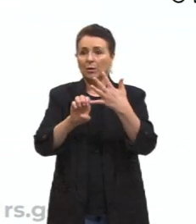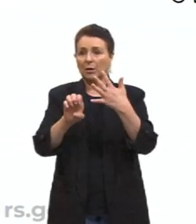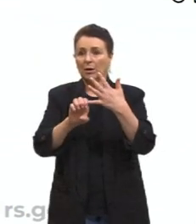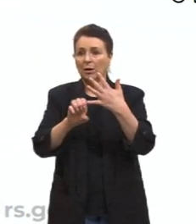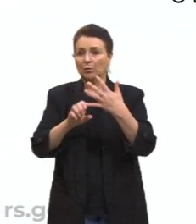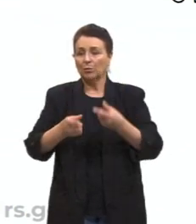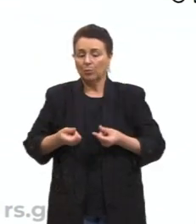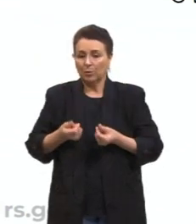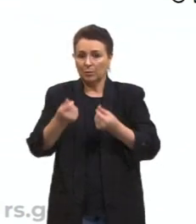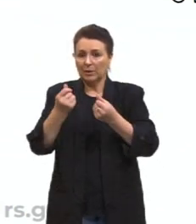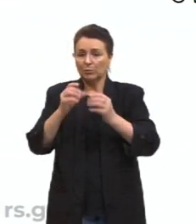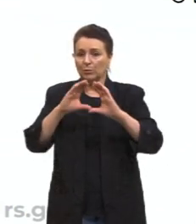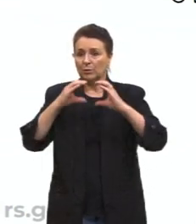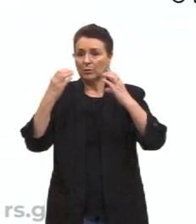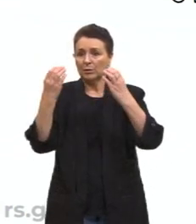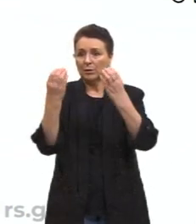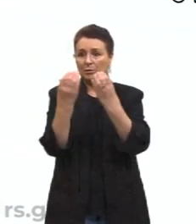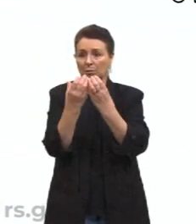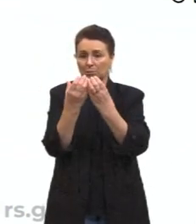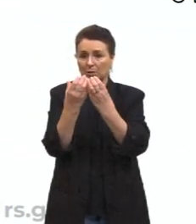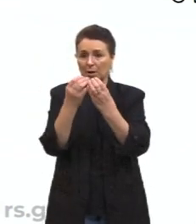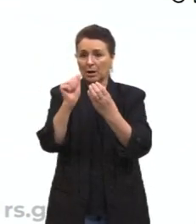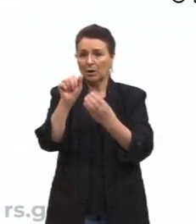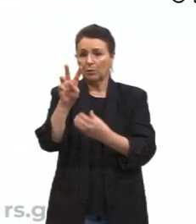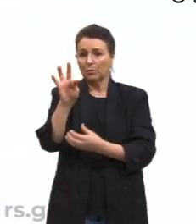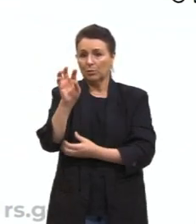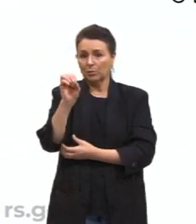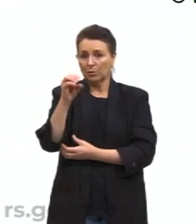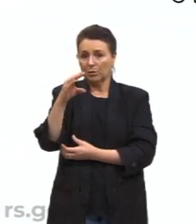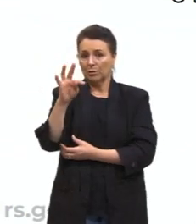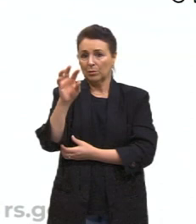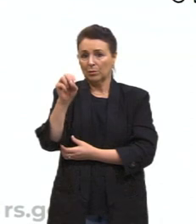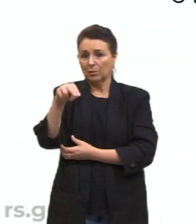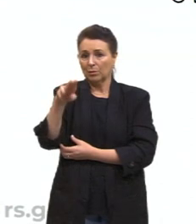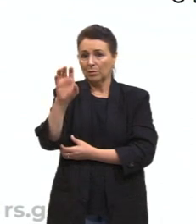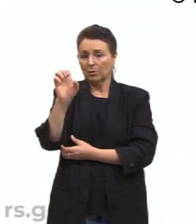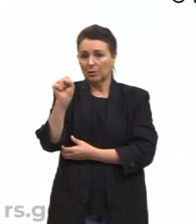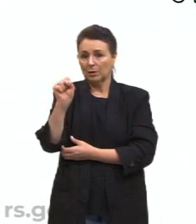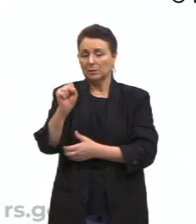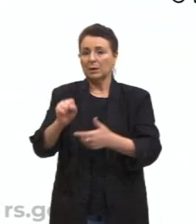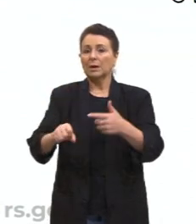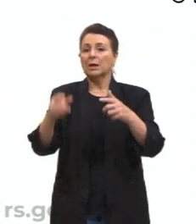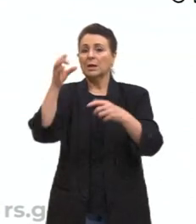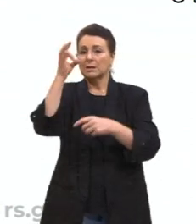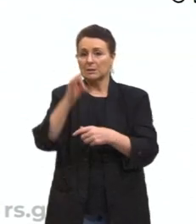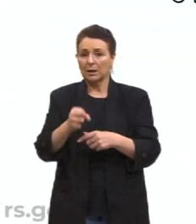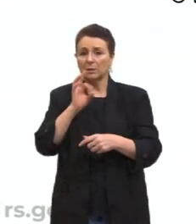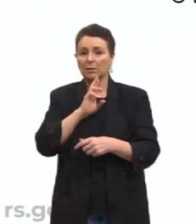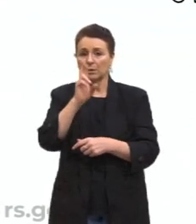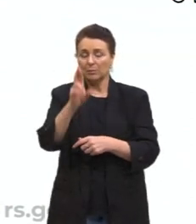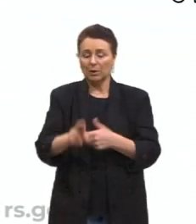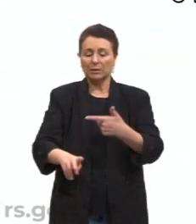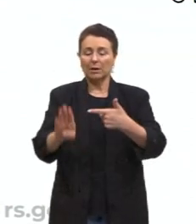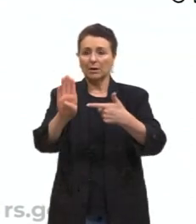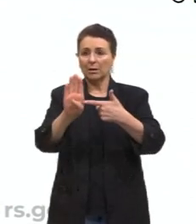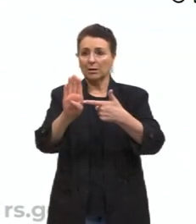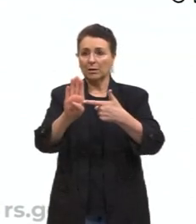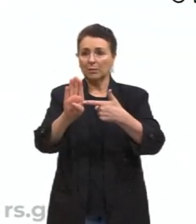enriquecimento das comunidades autóconas, também não, então a alternativa correta é a alternativa B,